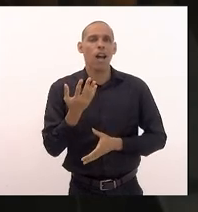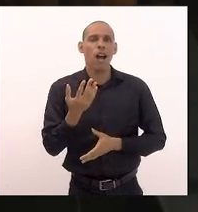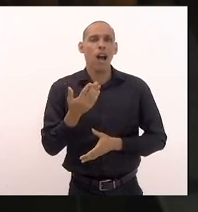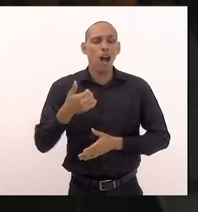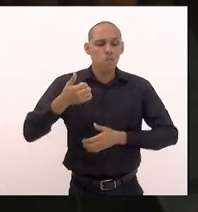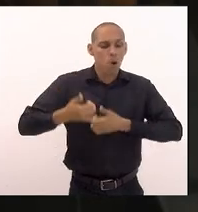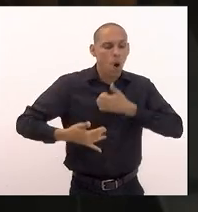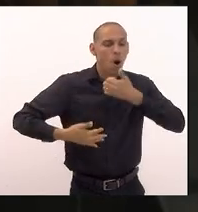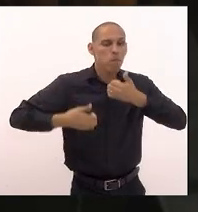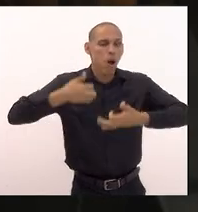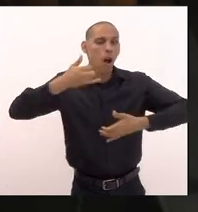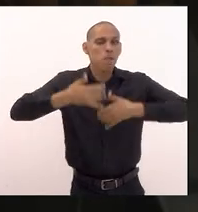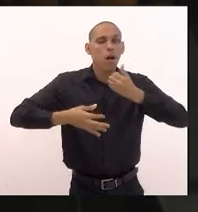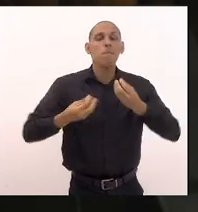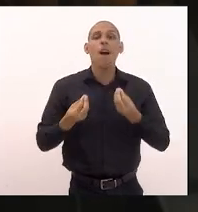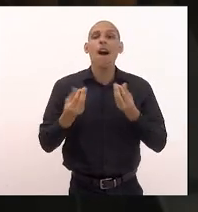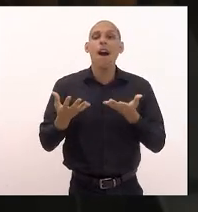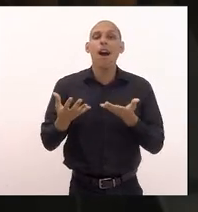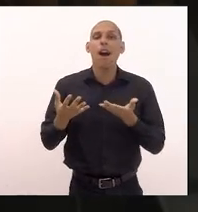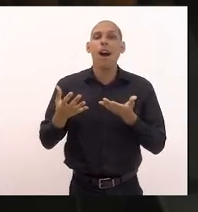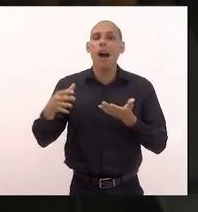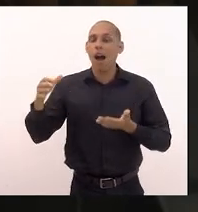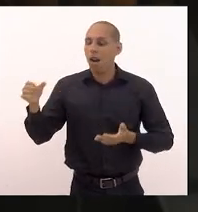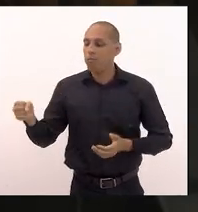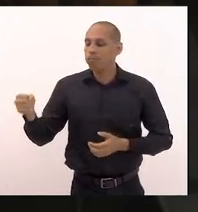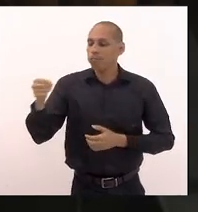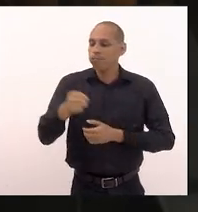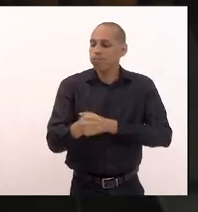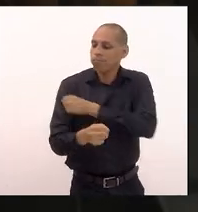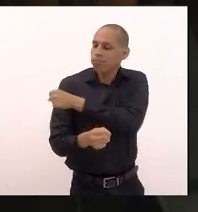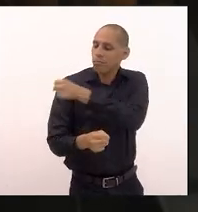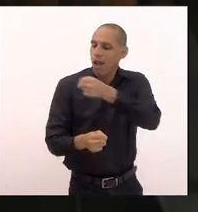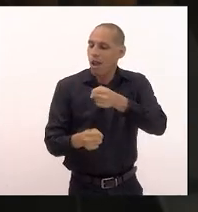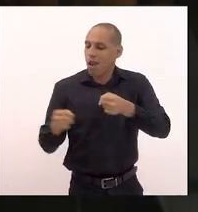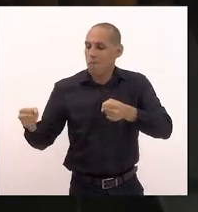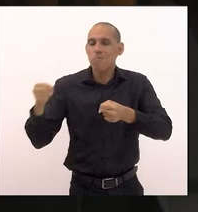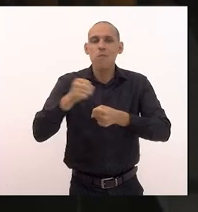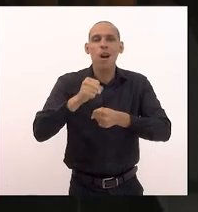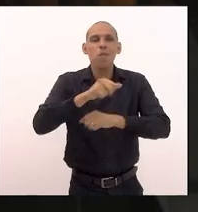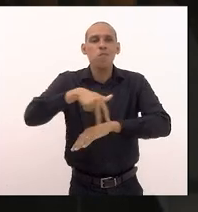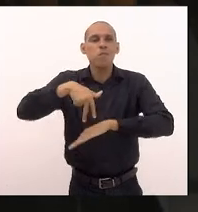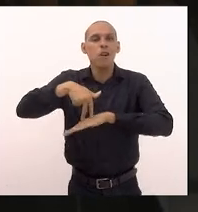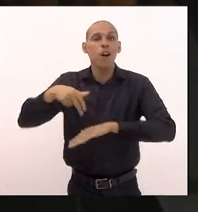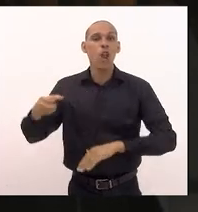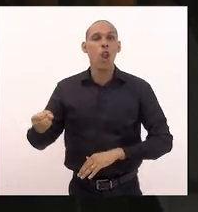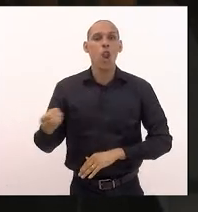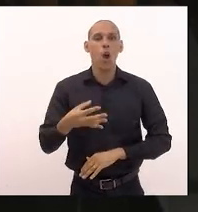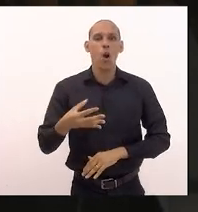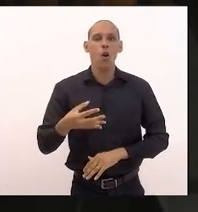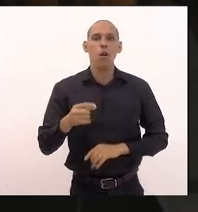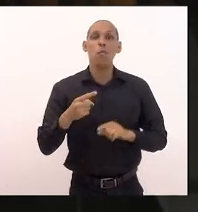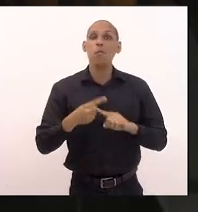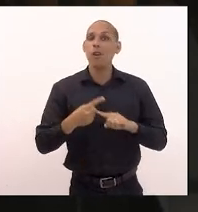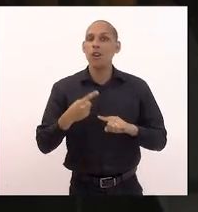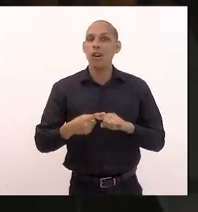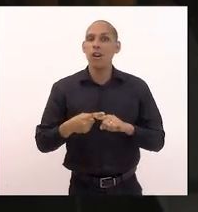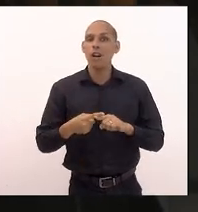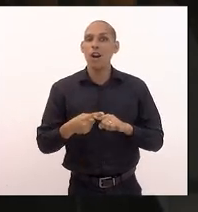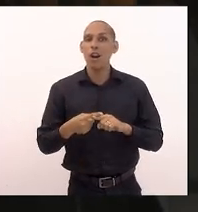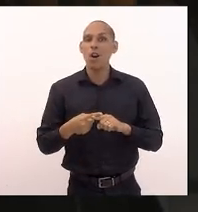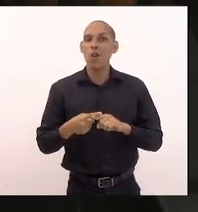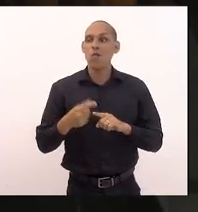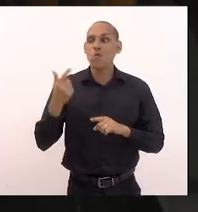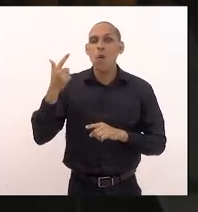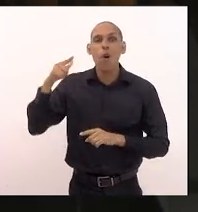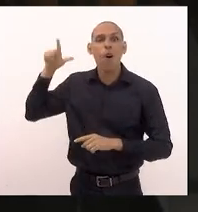para eleger novos protagonistas porque aquela já não pode mais já não faz